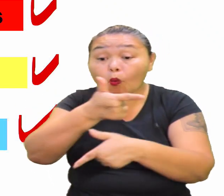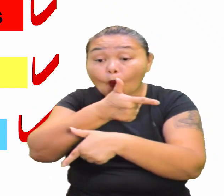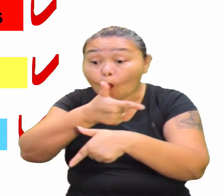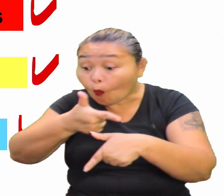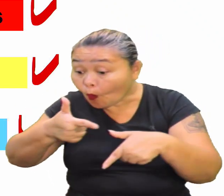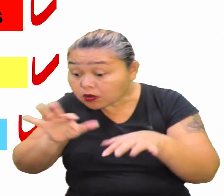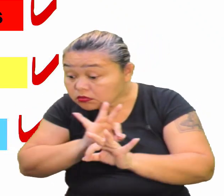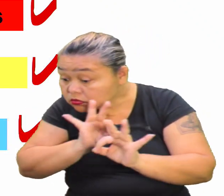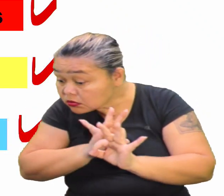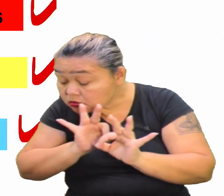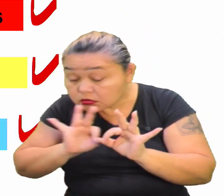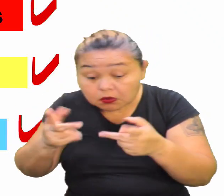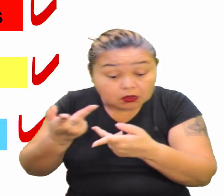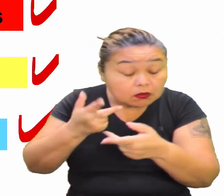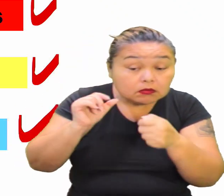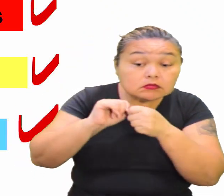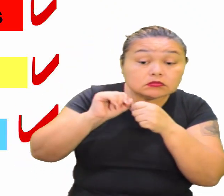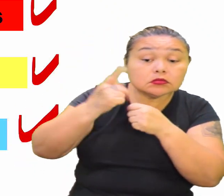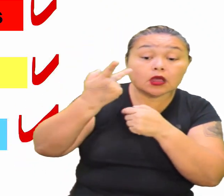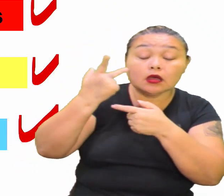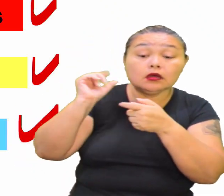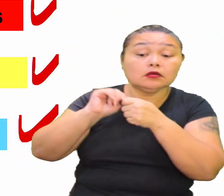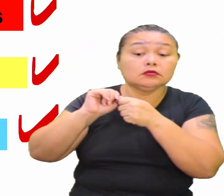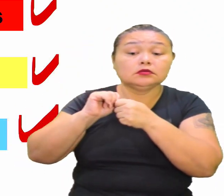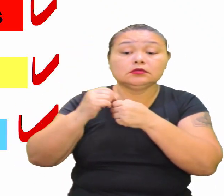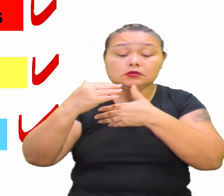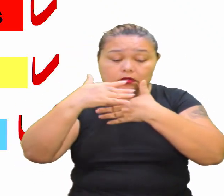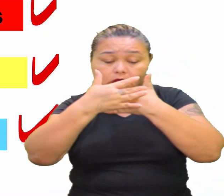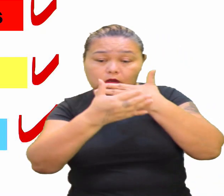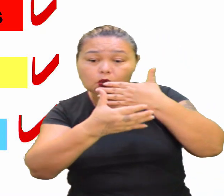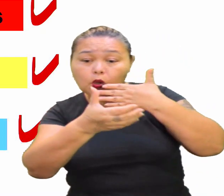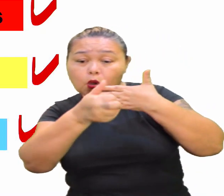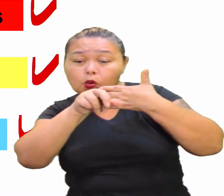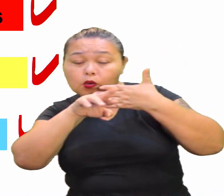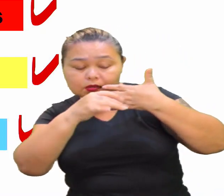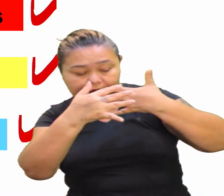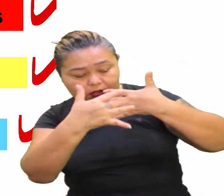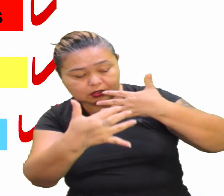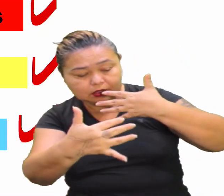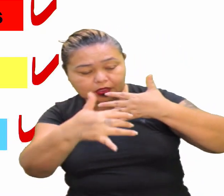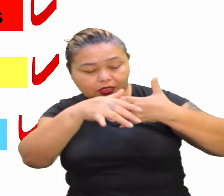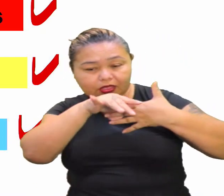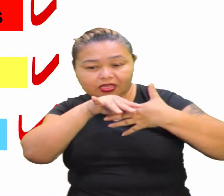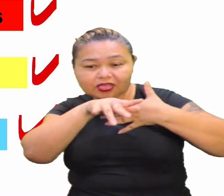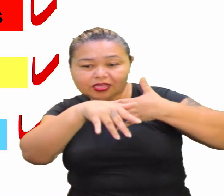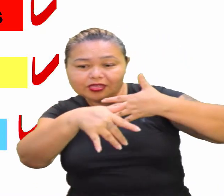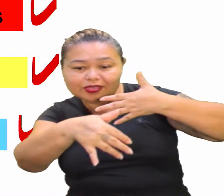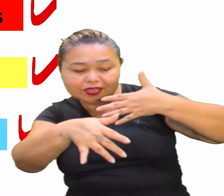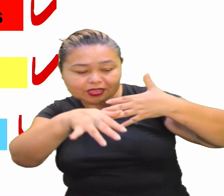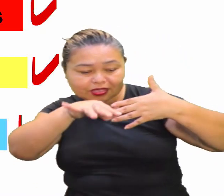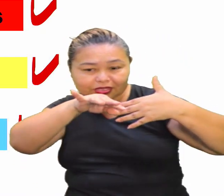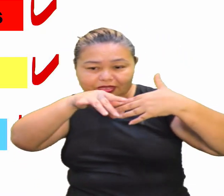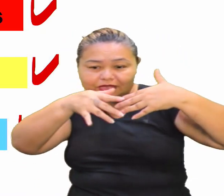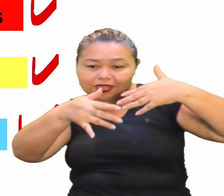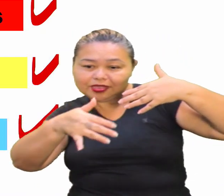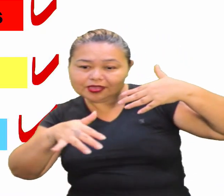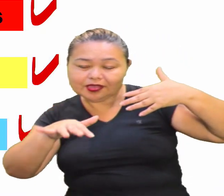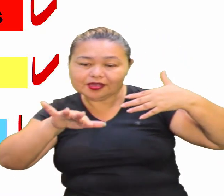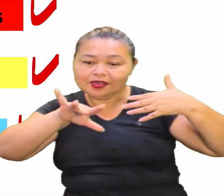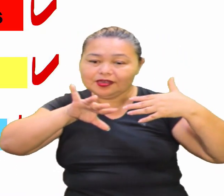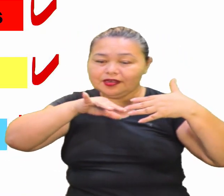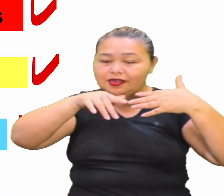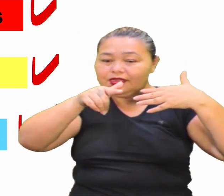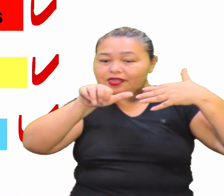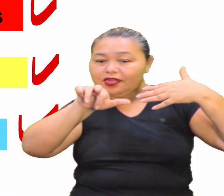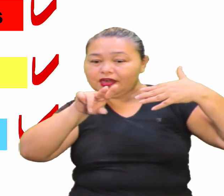desaparecendo Aí a gente pode lembrar lá Dos nossos recifes de corais Tão importantes são eles Porque eles são berçários de